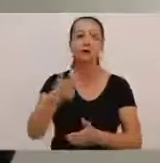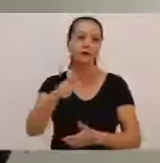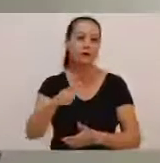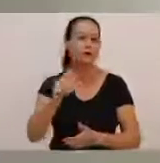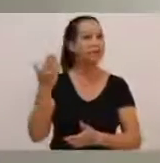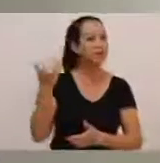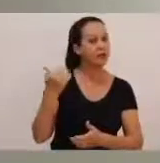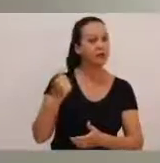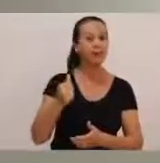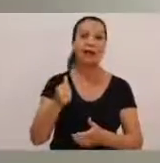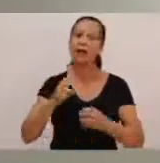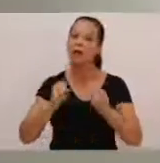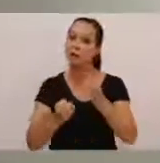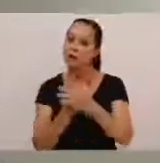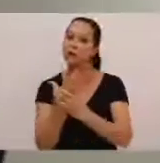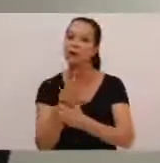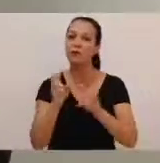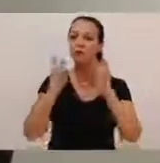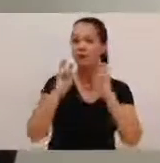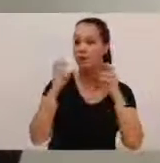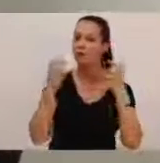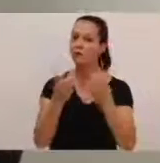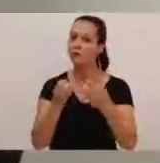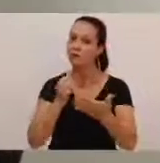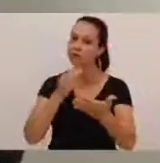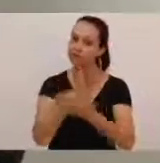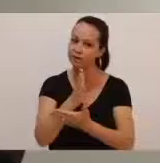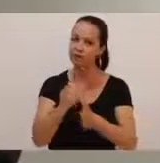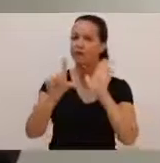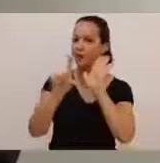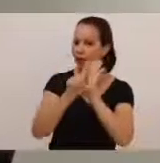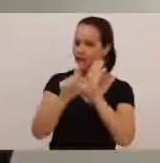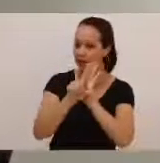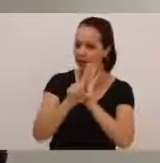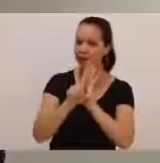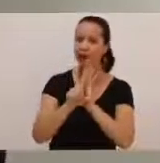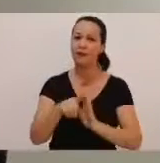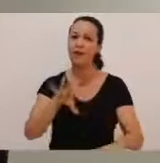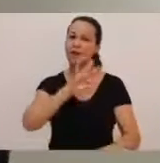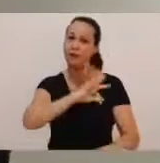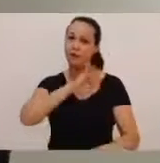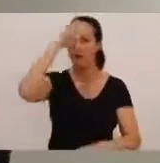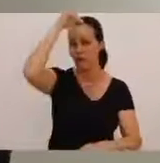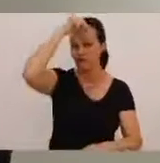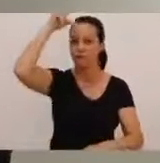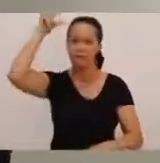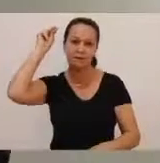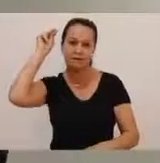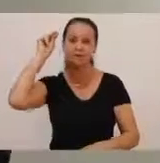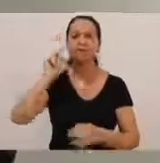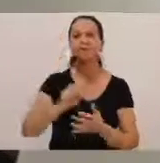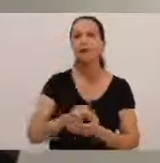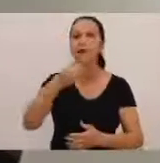que nós não temos, estamos criando, né? A Câmara acabou de aprovar a legislação da criação da guarda civil